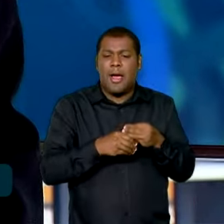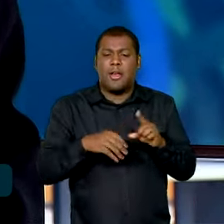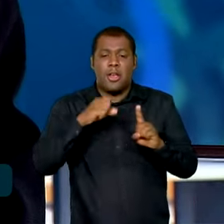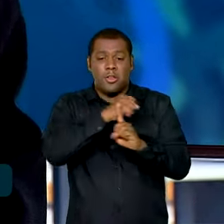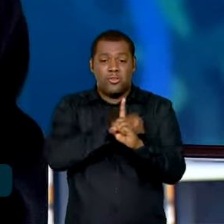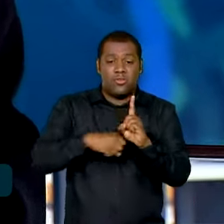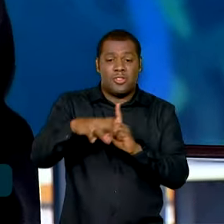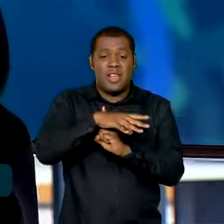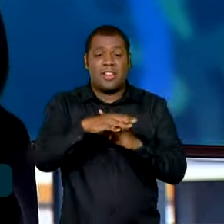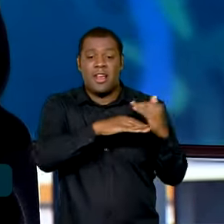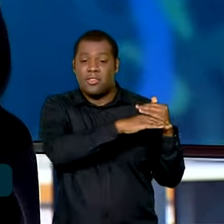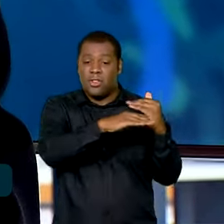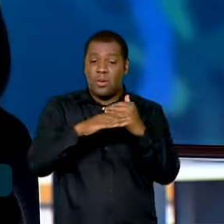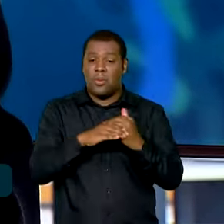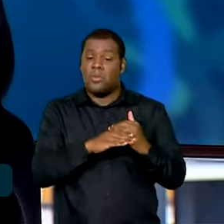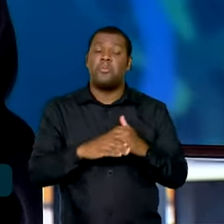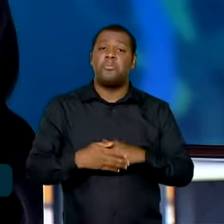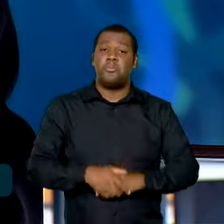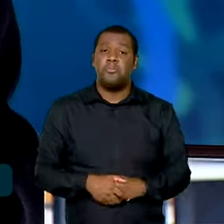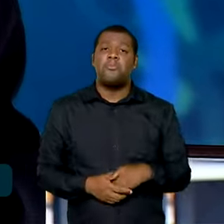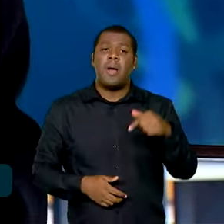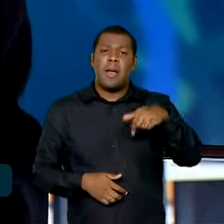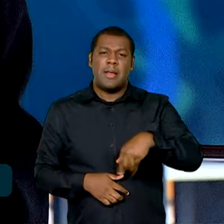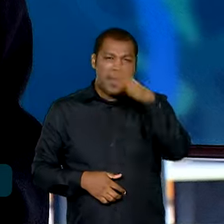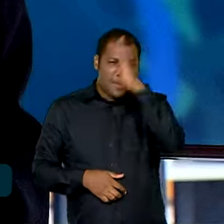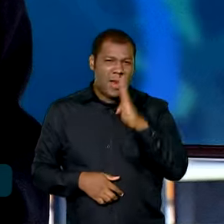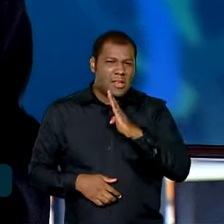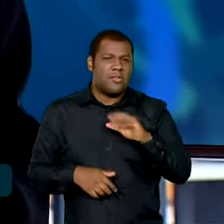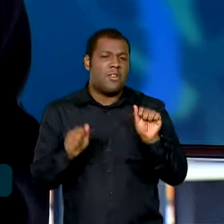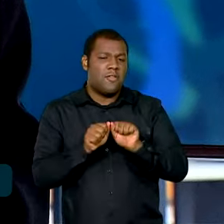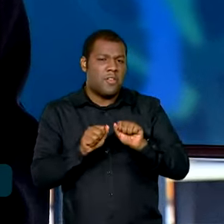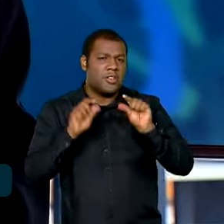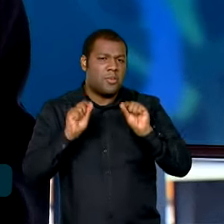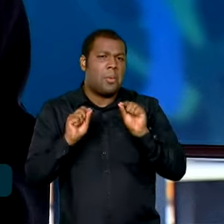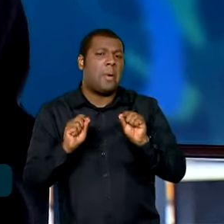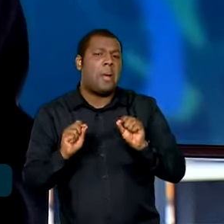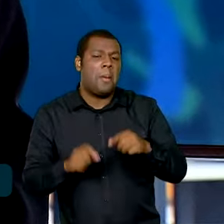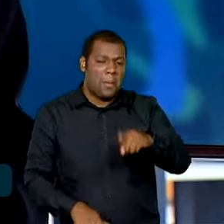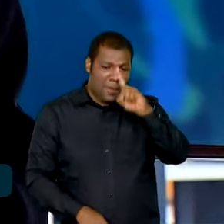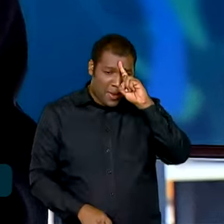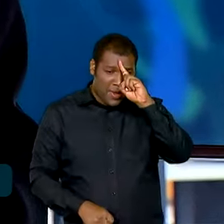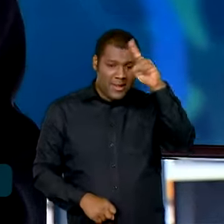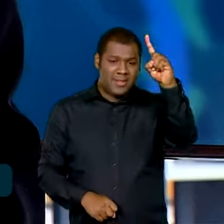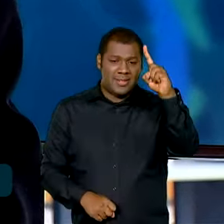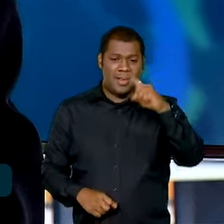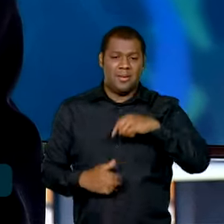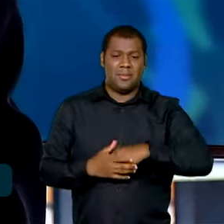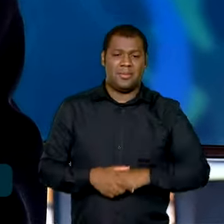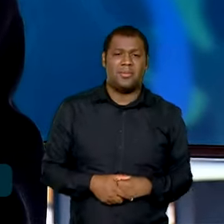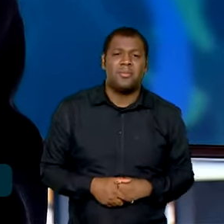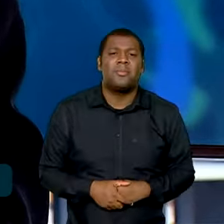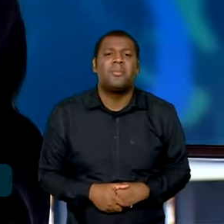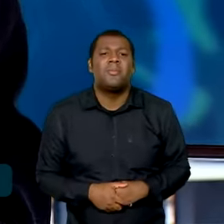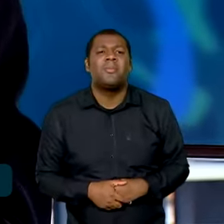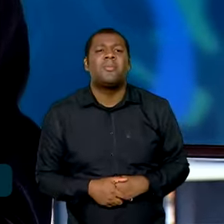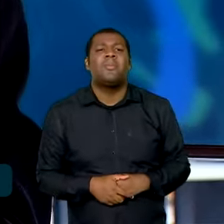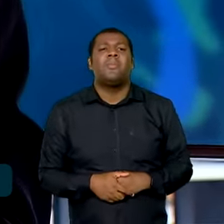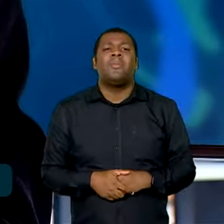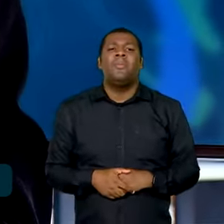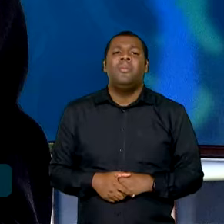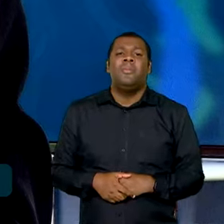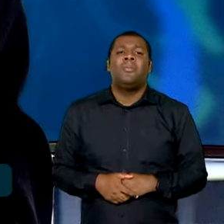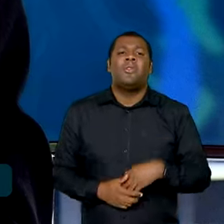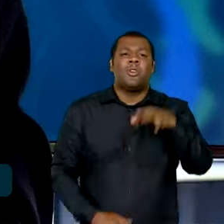mais igual. E o que o Brasil está fazendo? A gente está trazendo a ideia de trazer junto, ou seja,